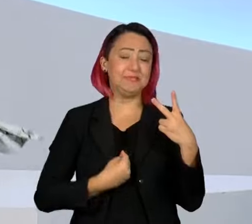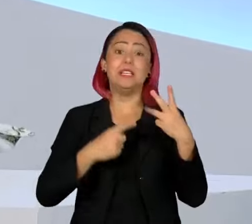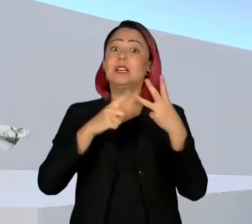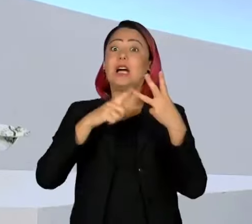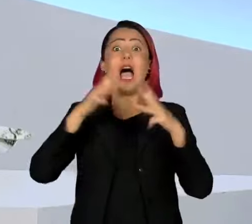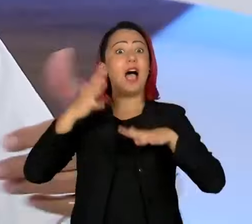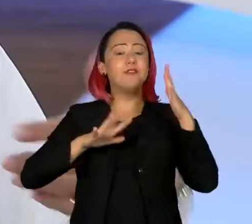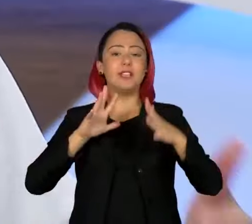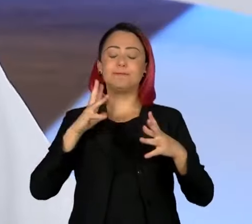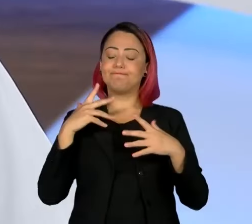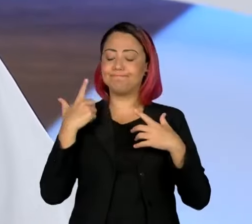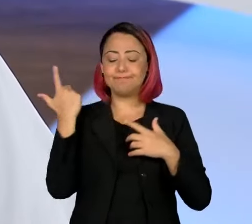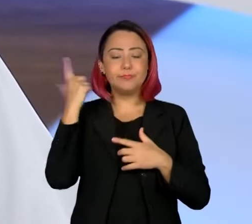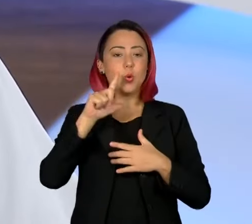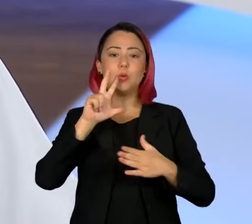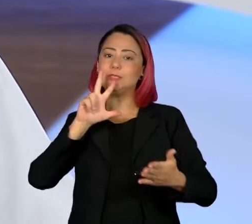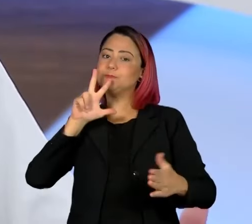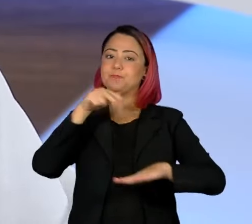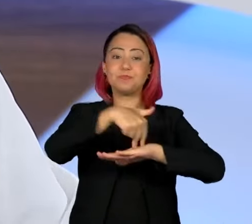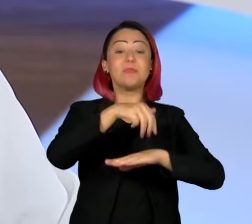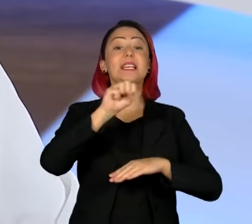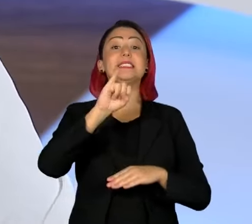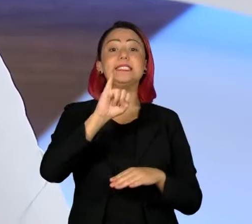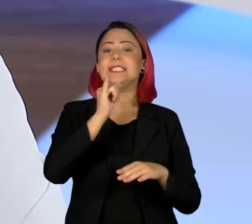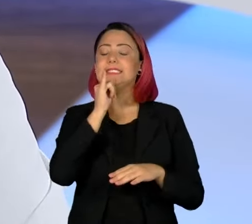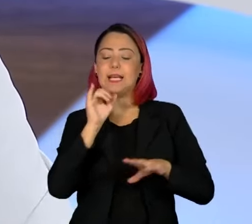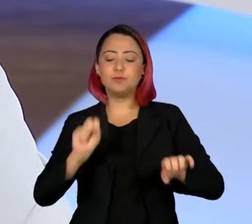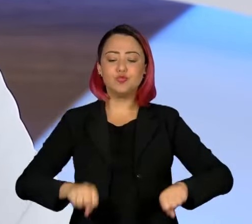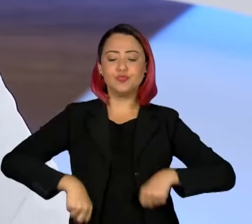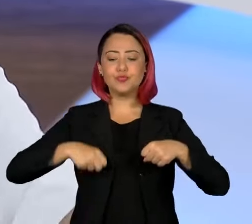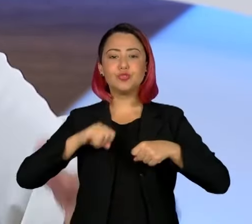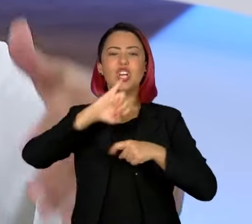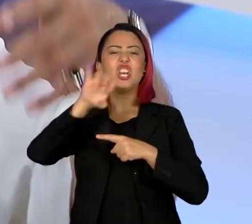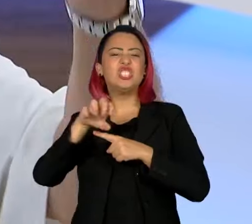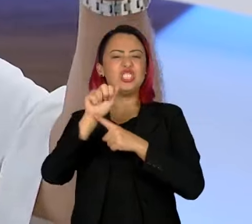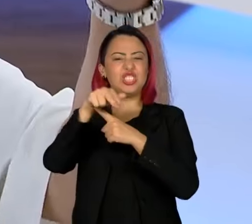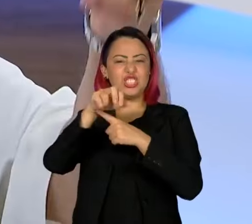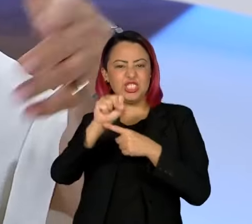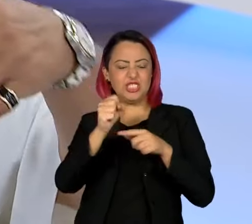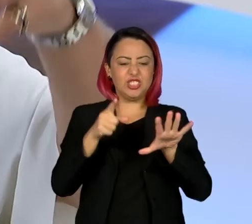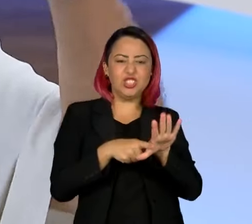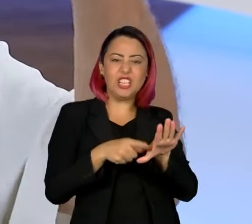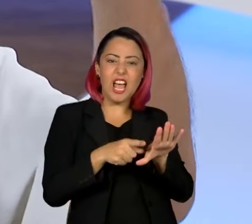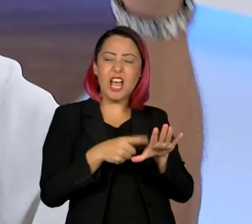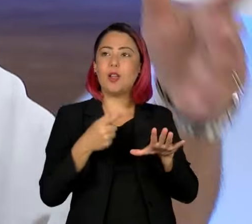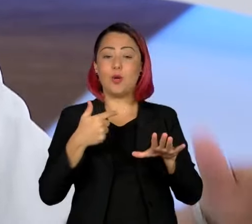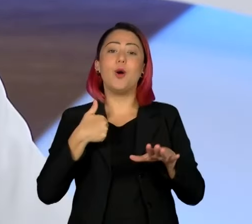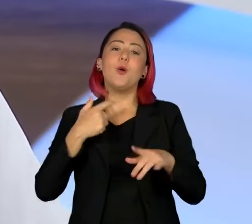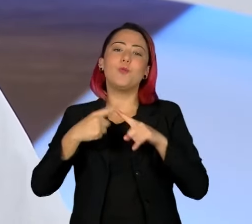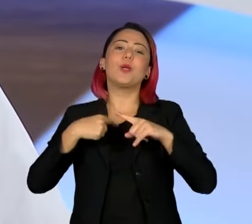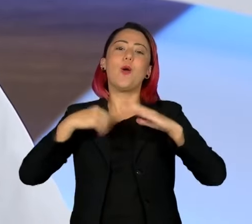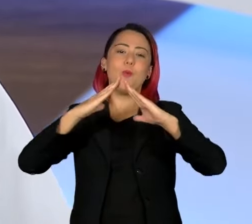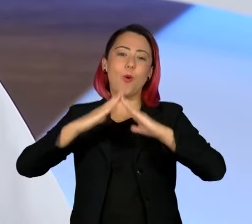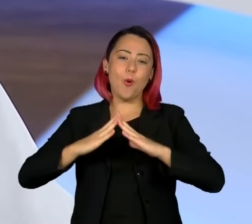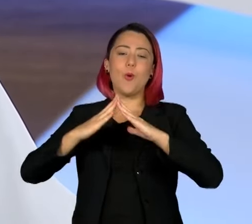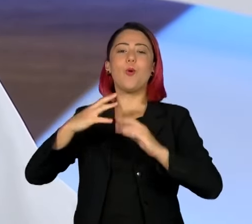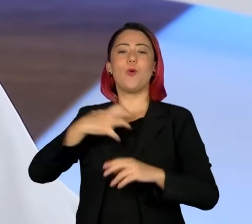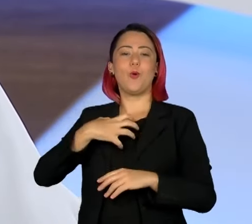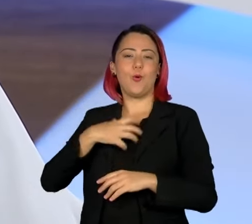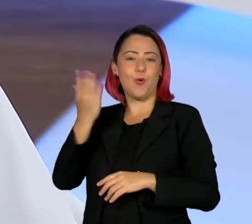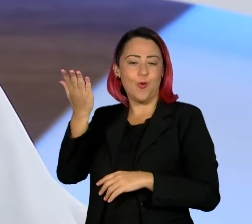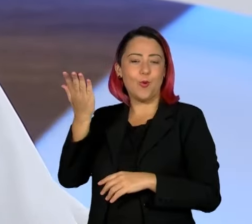palco, vestido de magalhães, com jeans, um chinelo de dedo, uma sandália havaiana, que eu moro em Salvador, por exemplo,